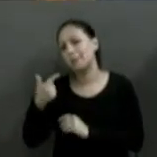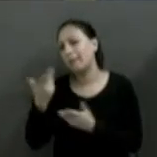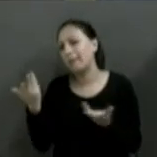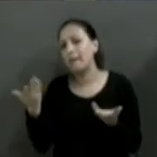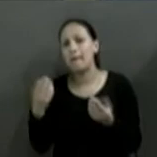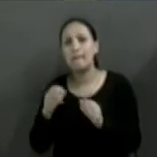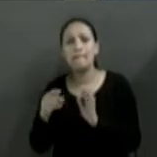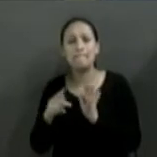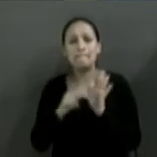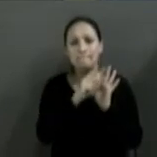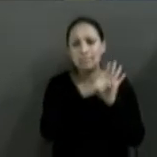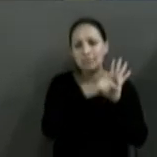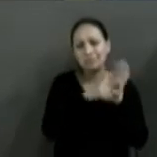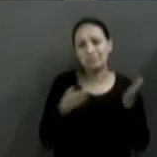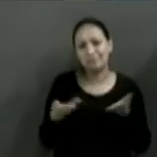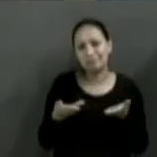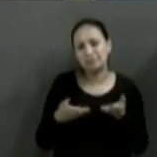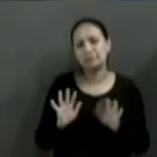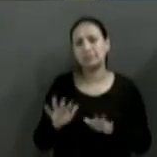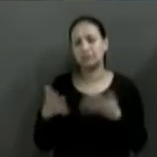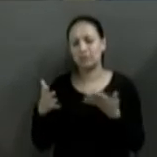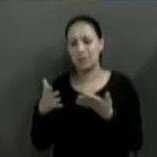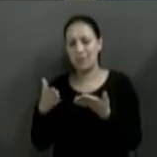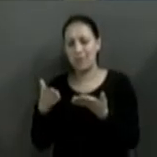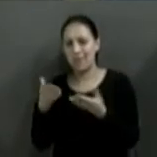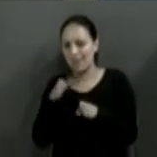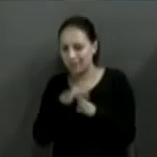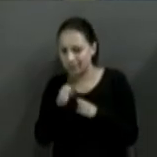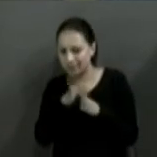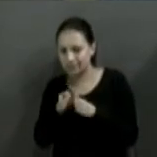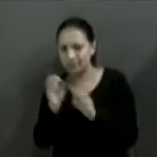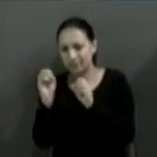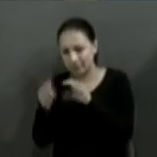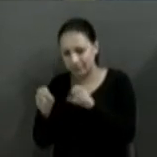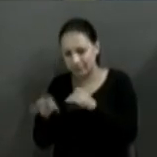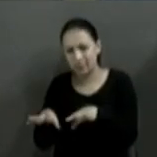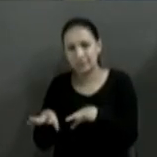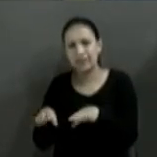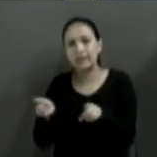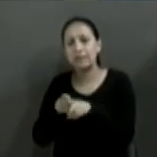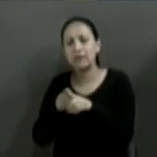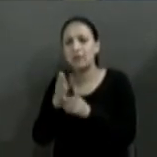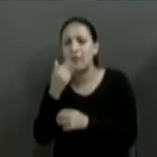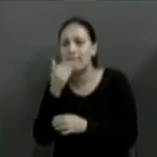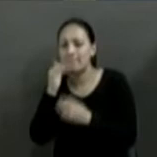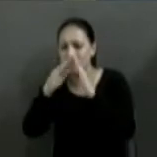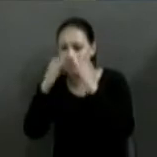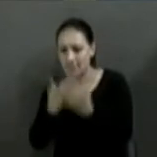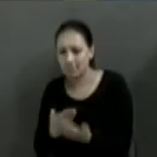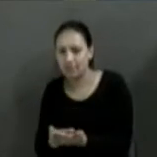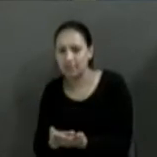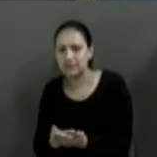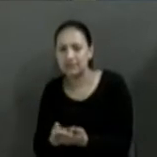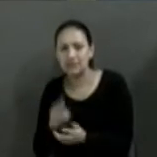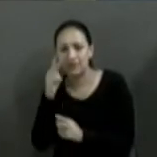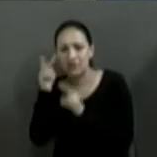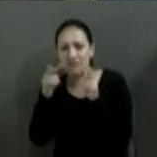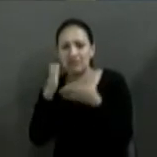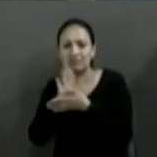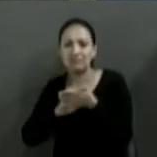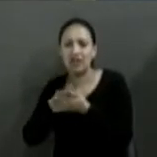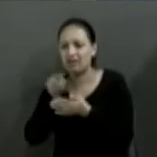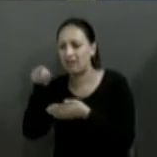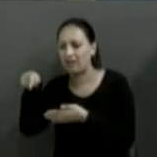educação, por exemplo, o Conselho de Educação, ou do Fundeb, ou da merenda escolar, muitas vezes não se vê o protagonismo dos estudantes,